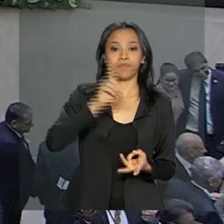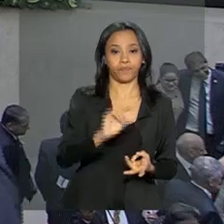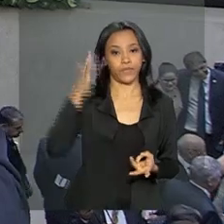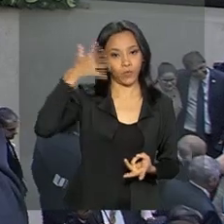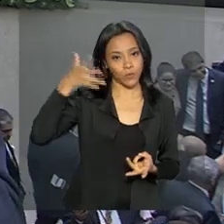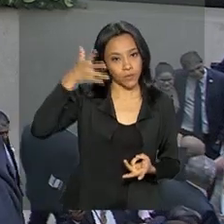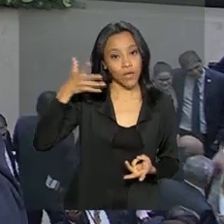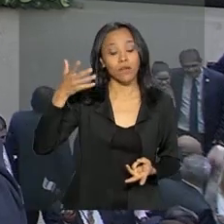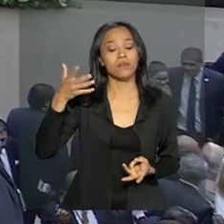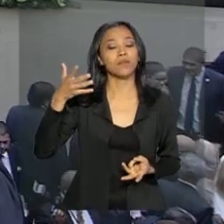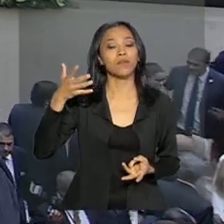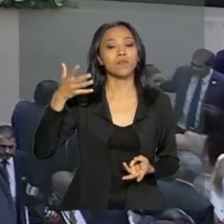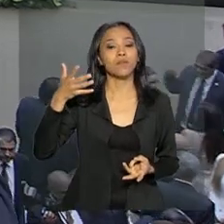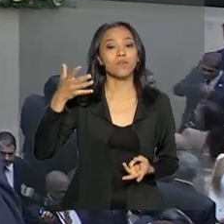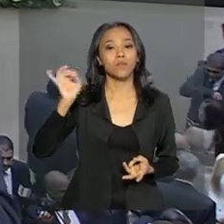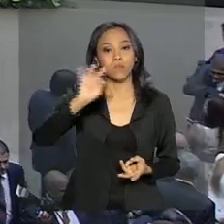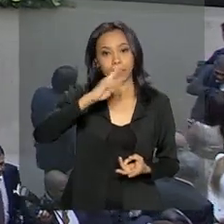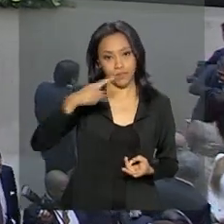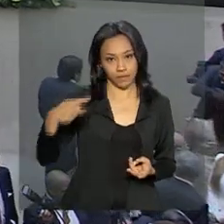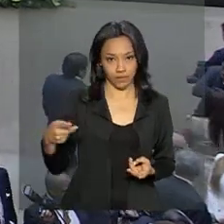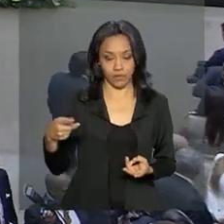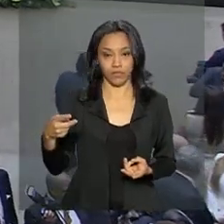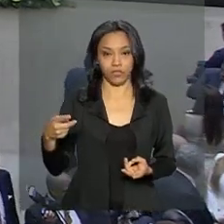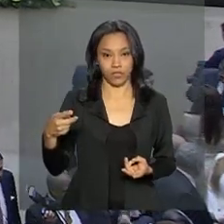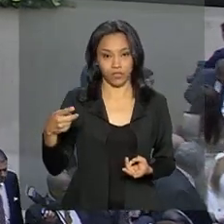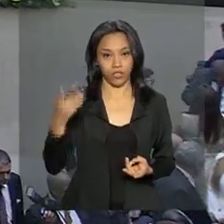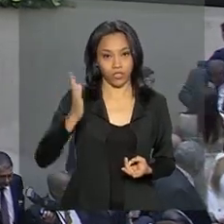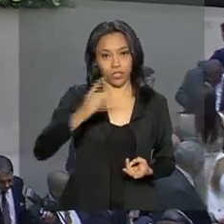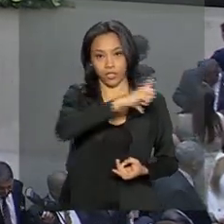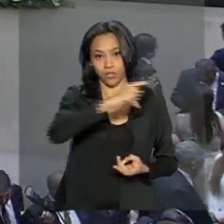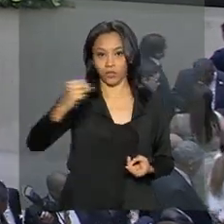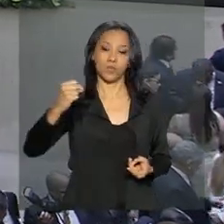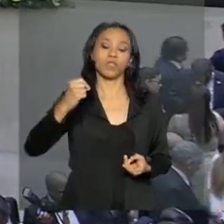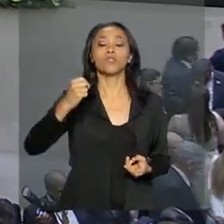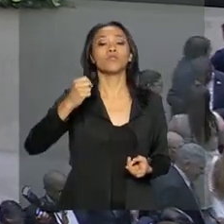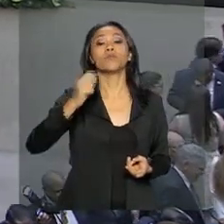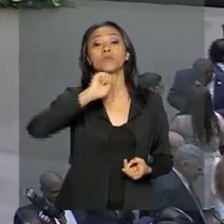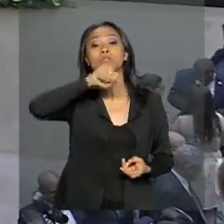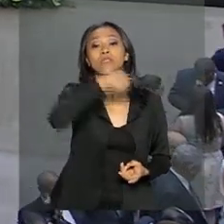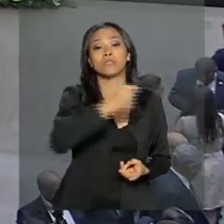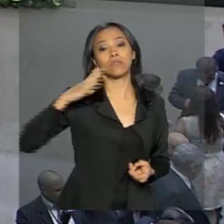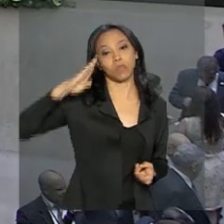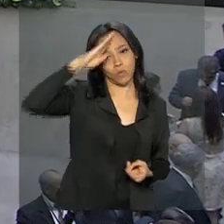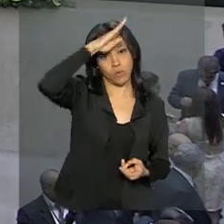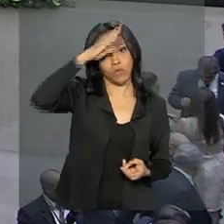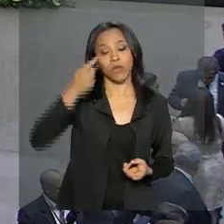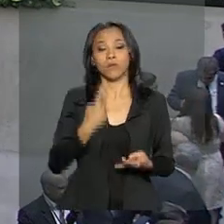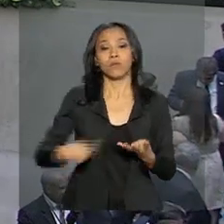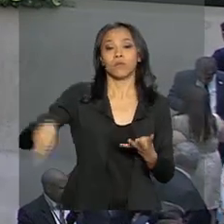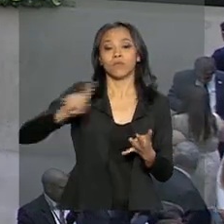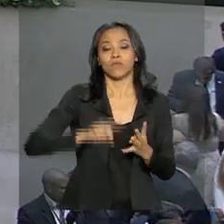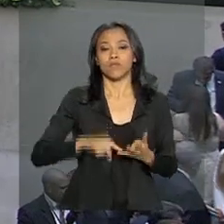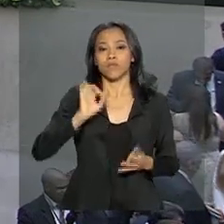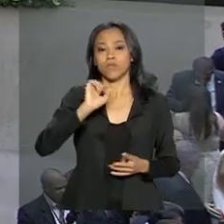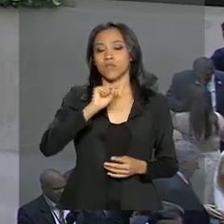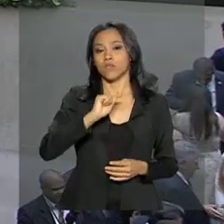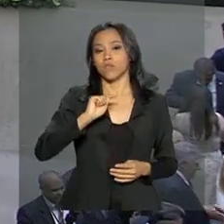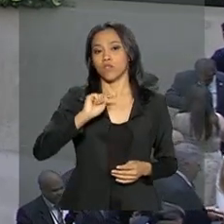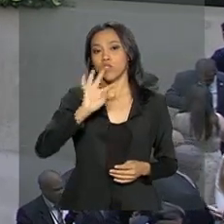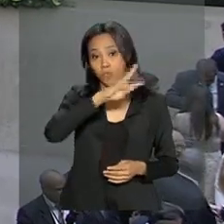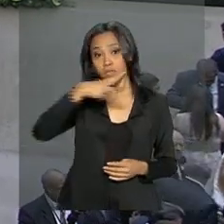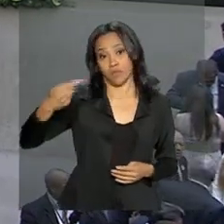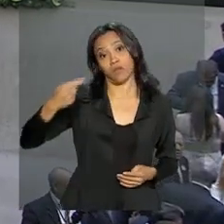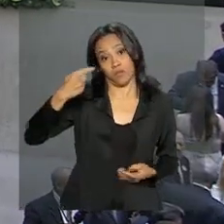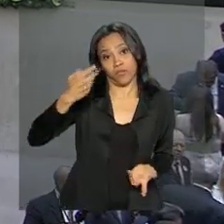o deputado, o presidente eleito Jair Bolsonaro e o presidente Michel